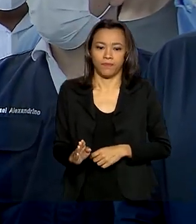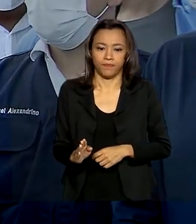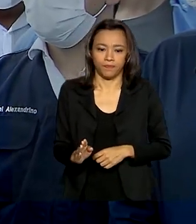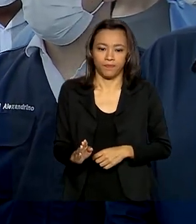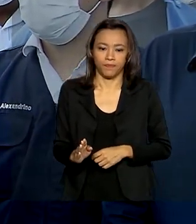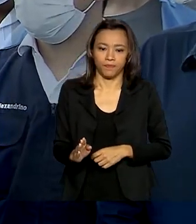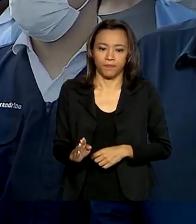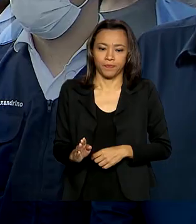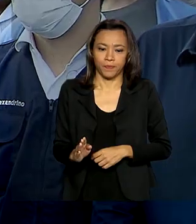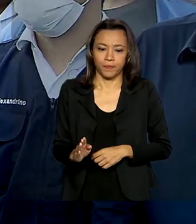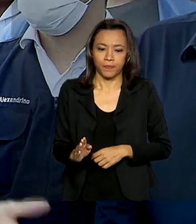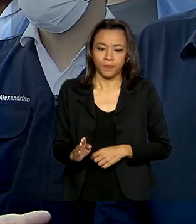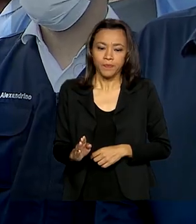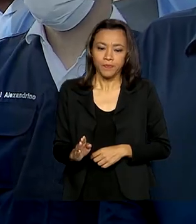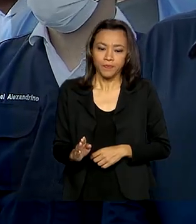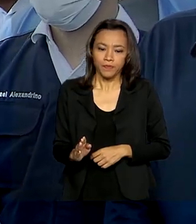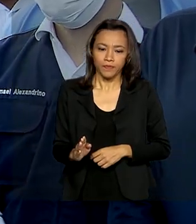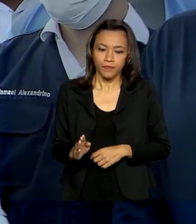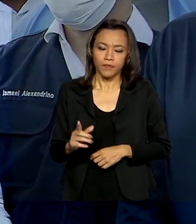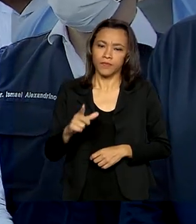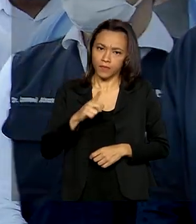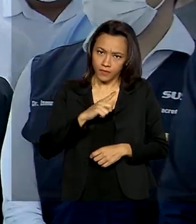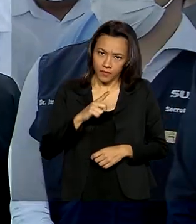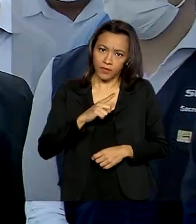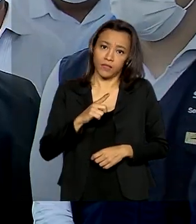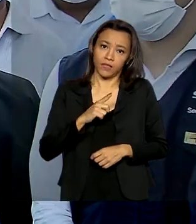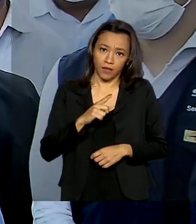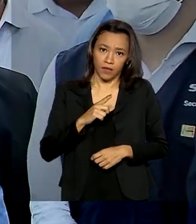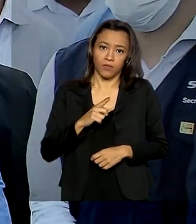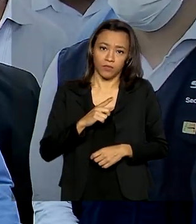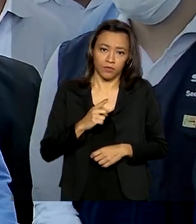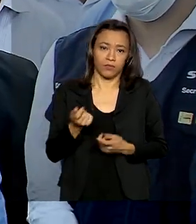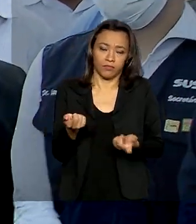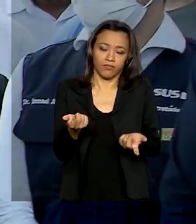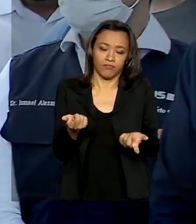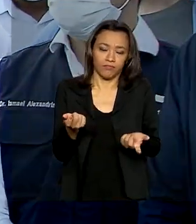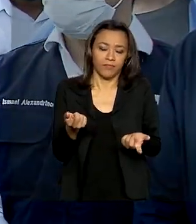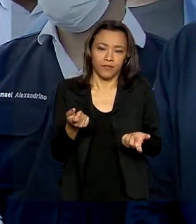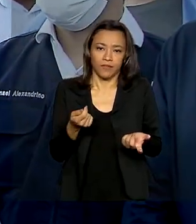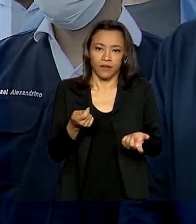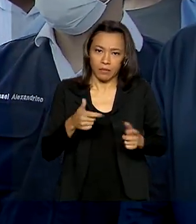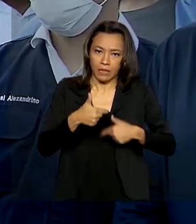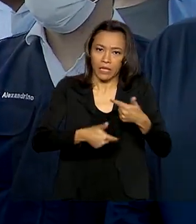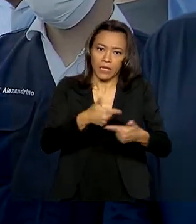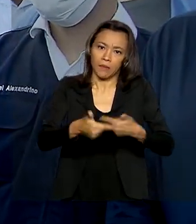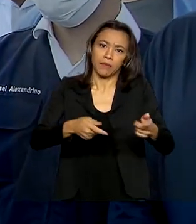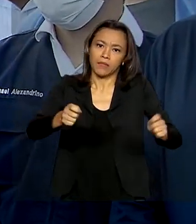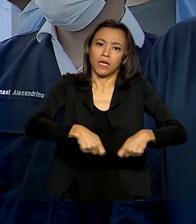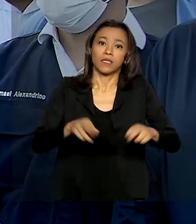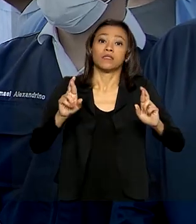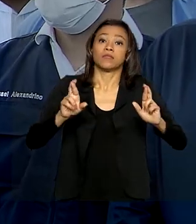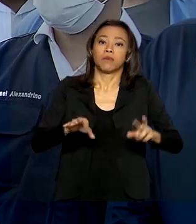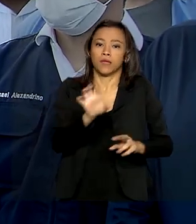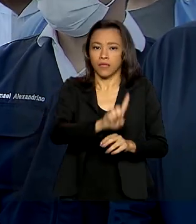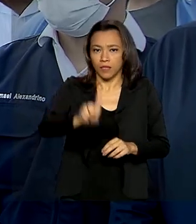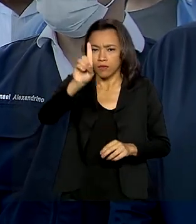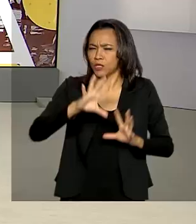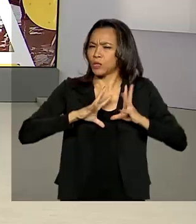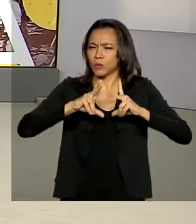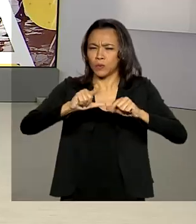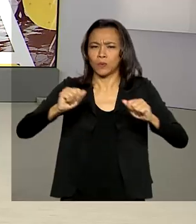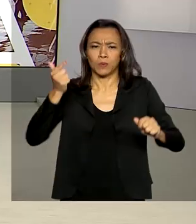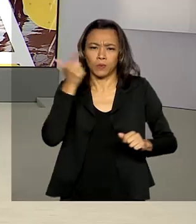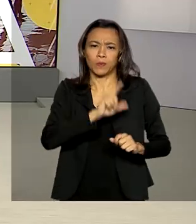Temos um preço bastante alto para pagar, mas troca de vida, tudo é possível. A gente pede a Deus que tudo dê certo.